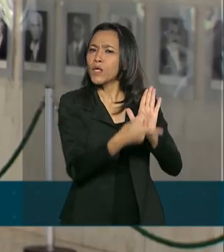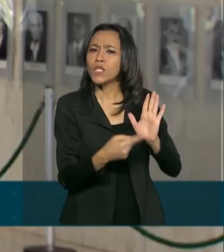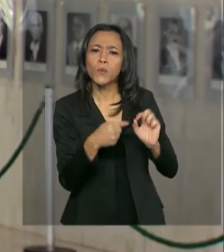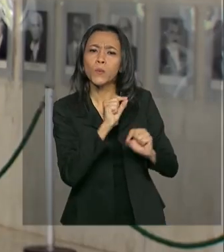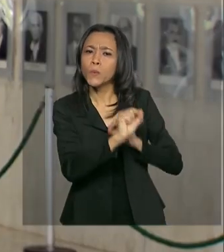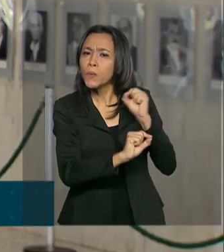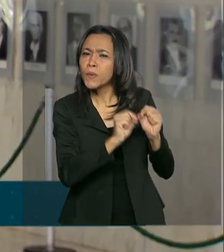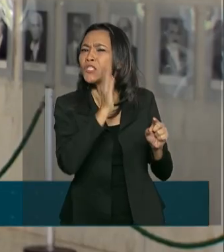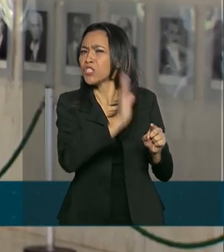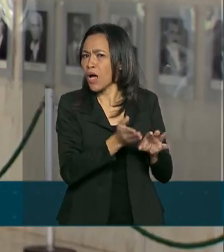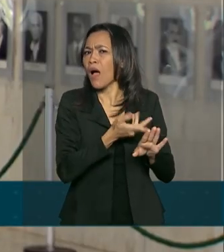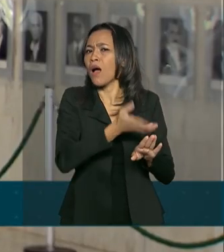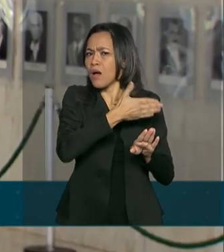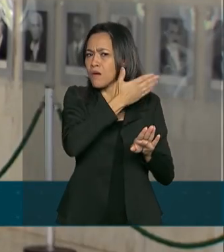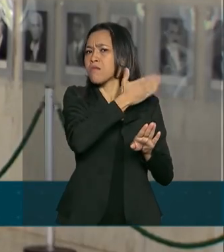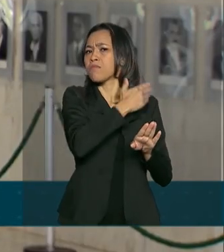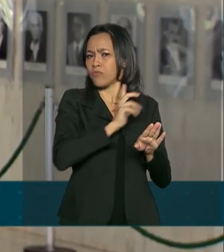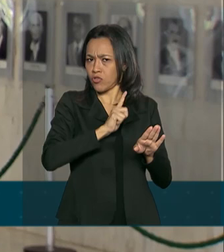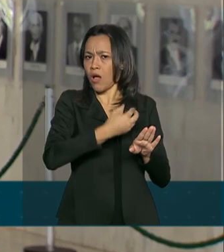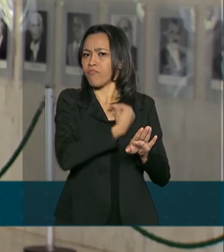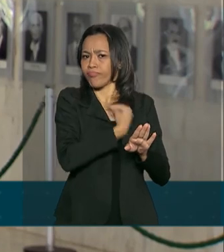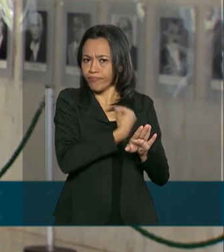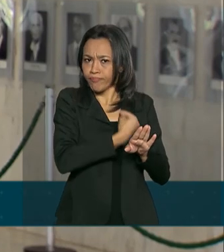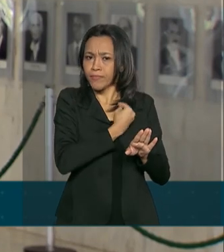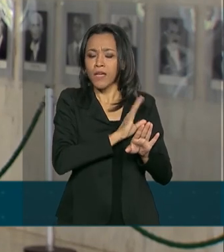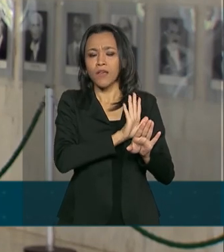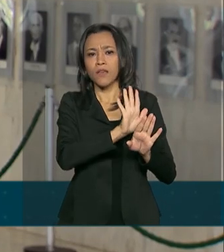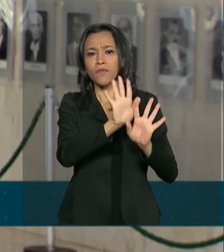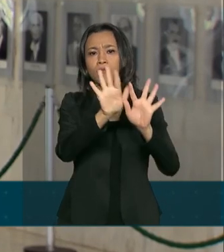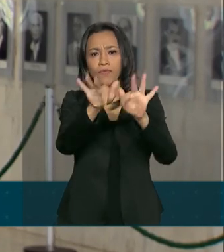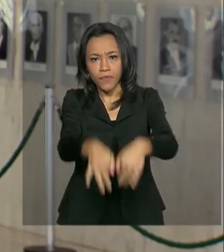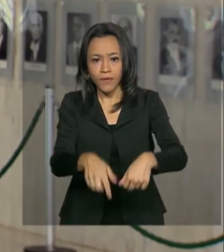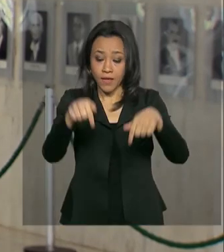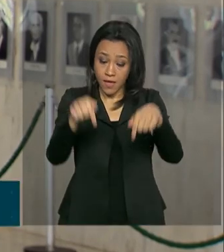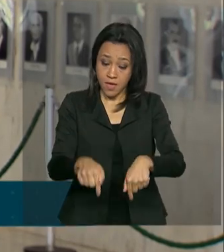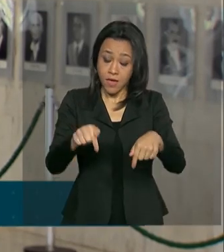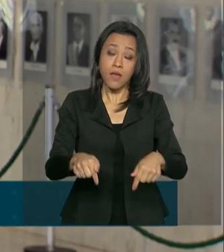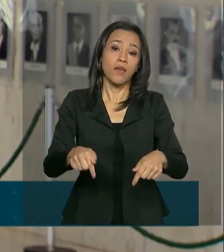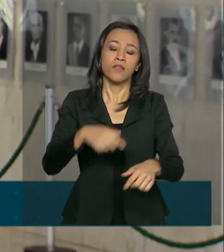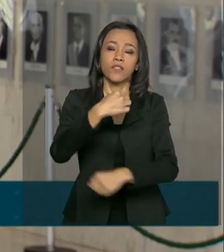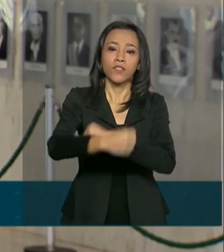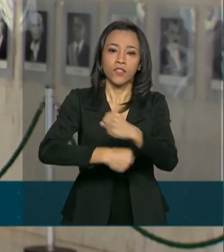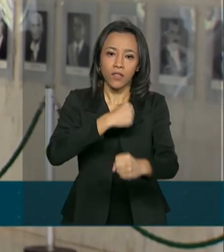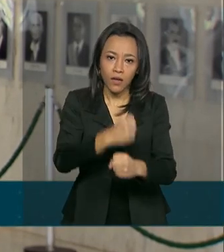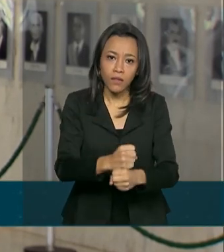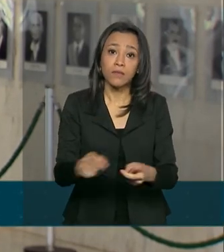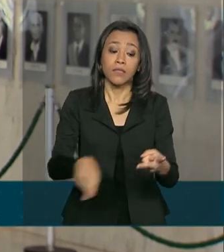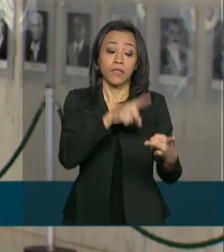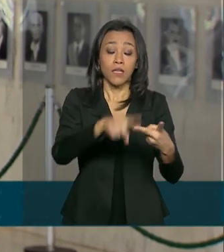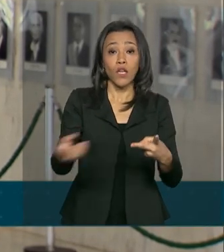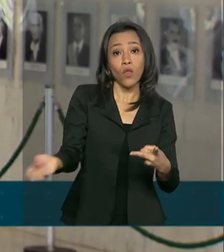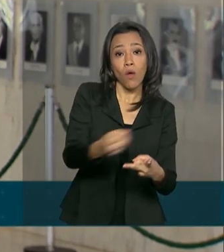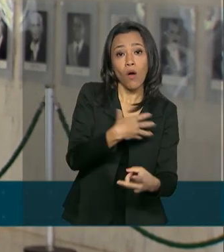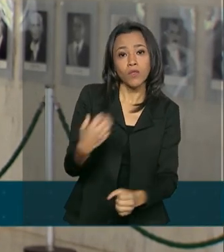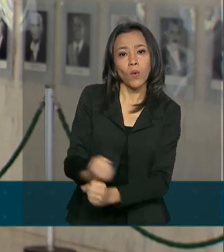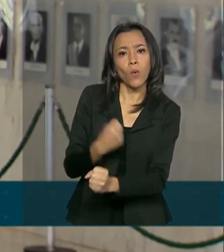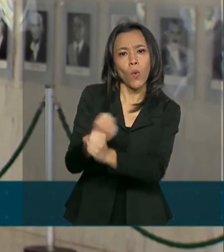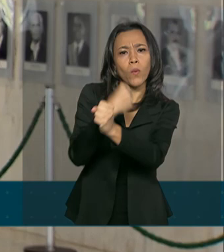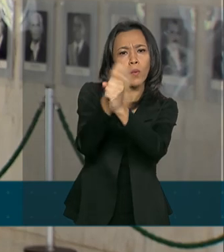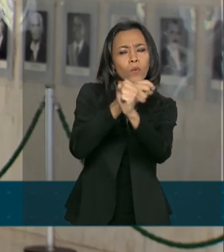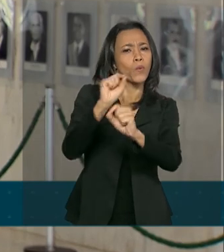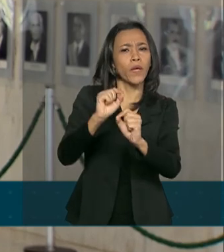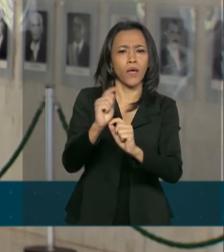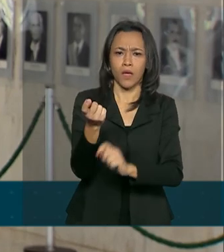que já estavam em andamento e devem ser concluídos ainda este ano. E também novas obras que incluem